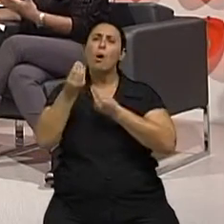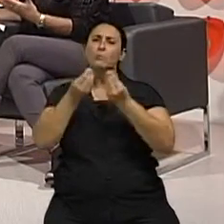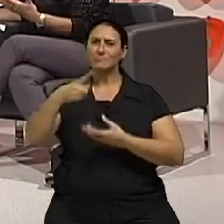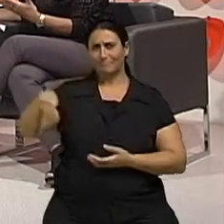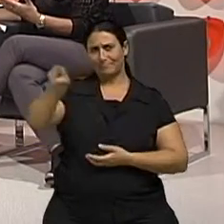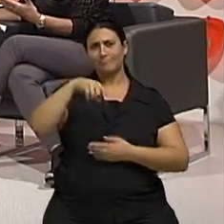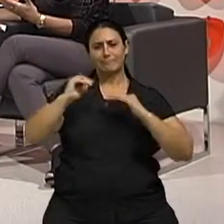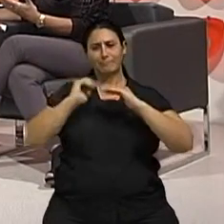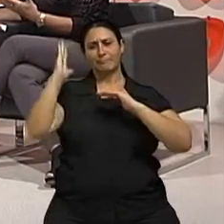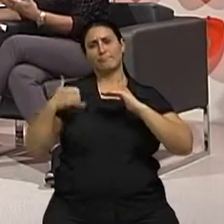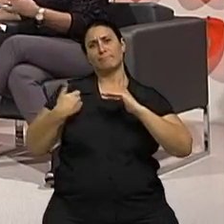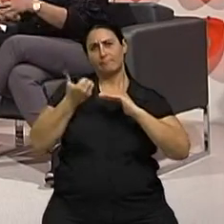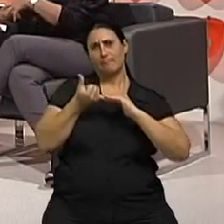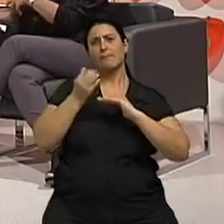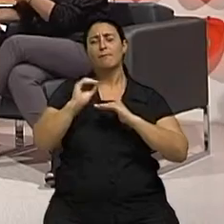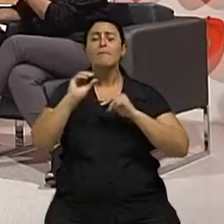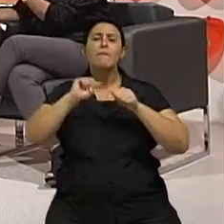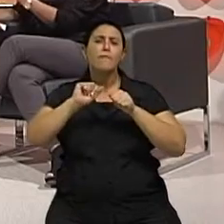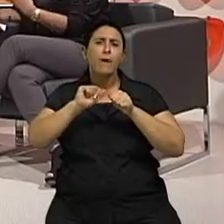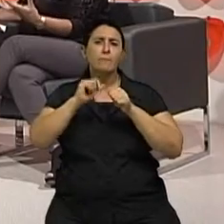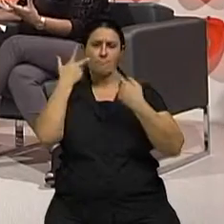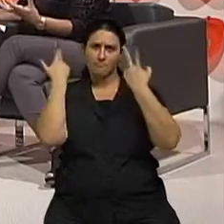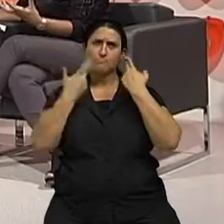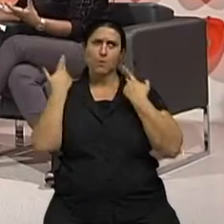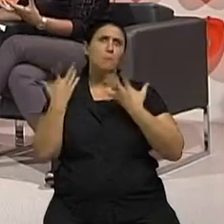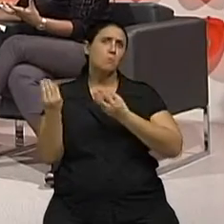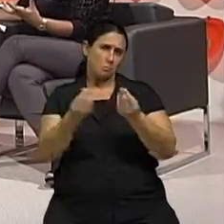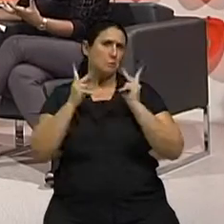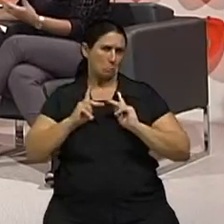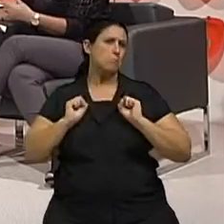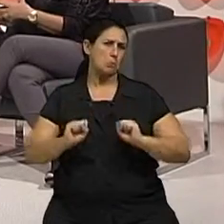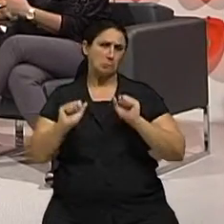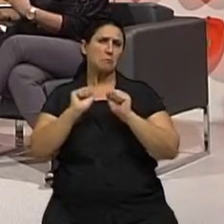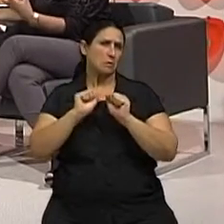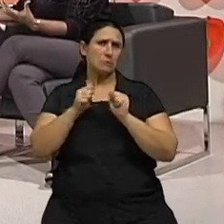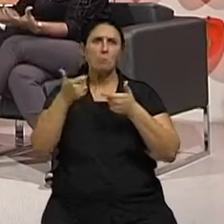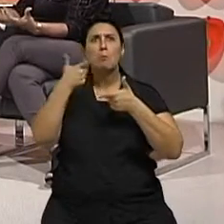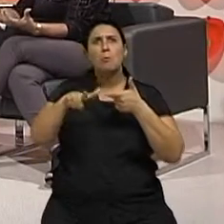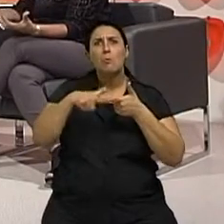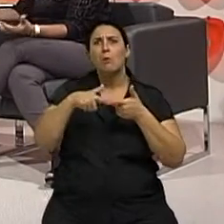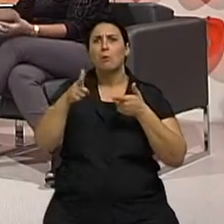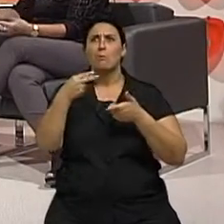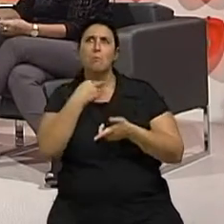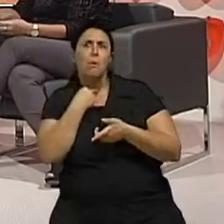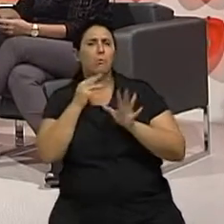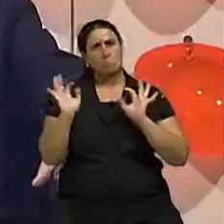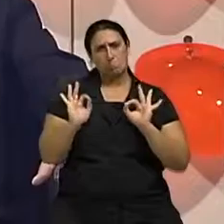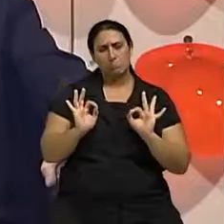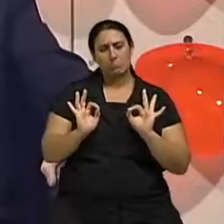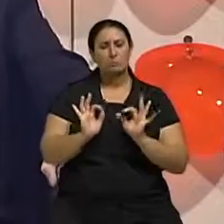a partir dos 60, né? Em geral, as pessoas podem fazer, não tem nenhuma contraindicação, não é?